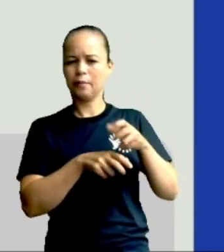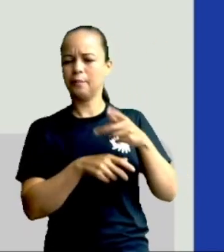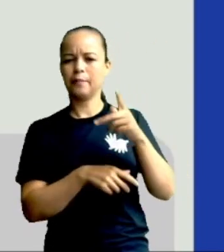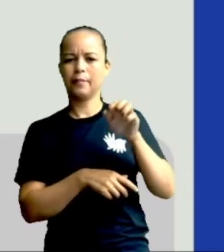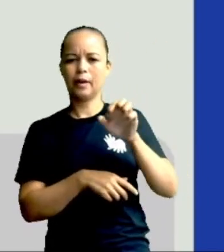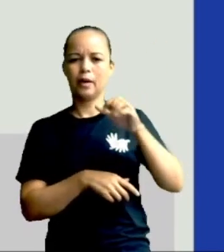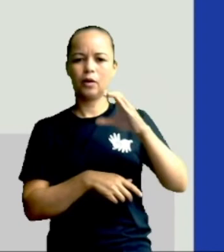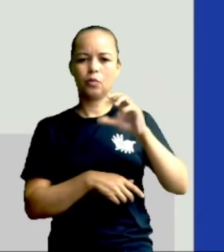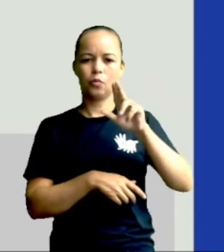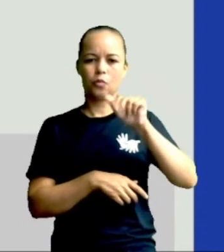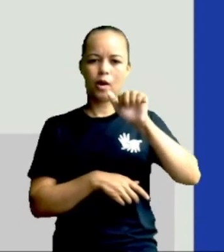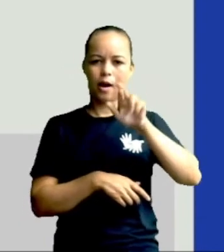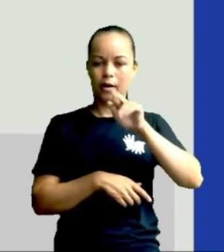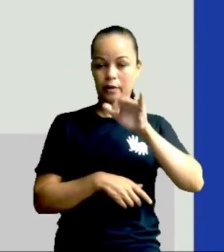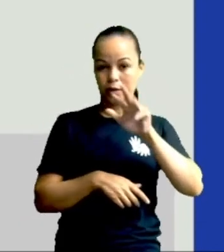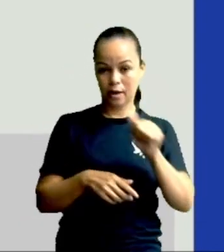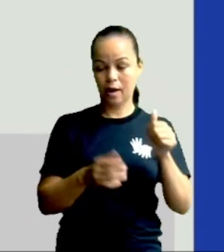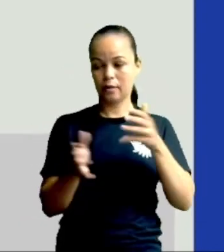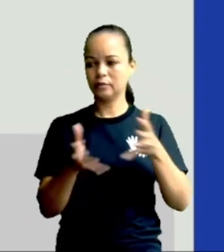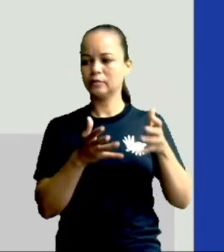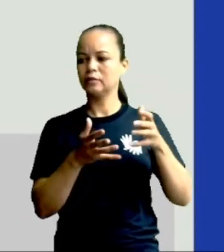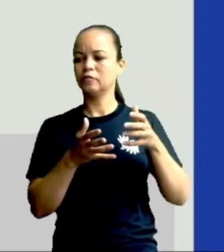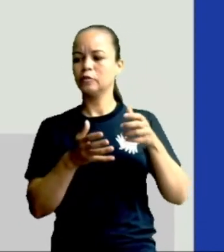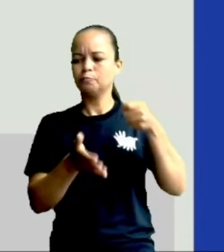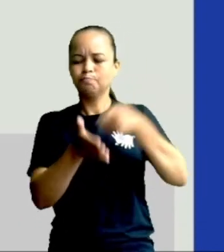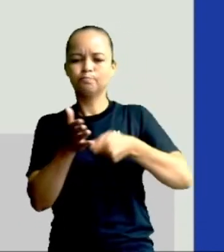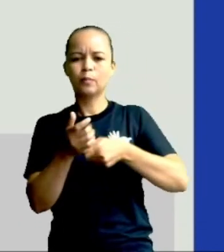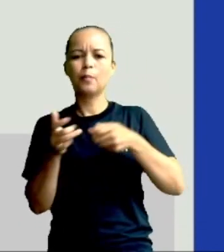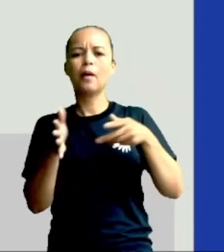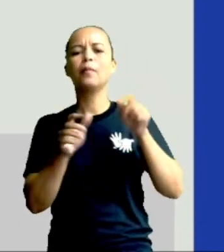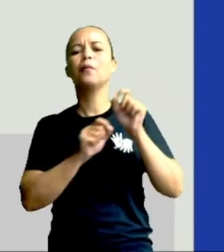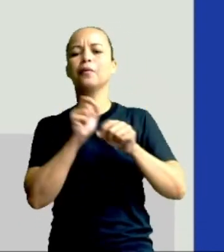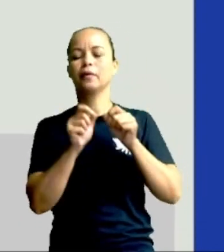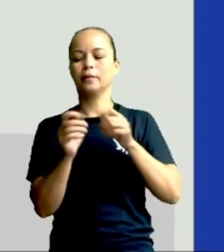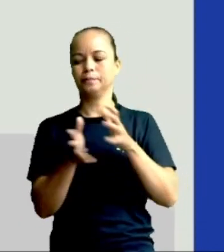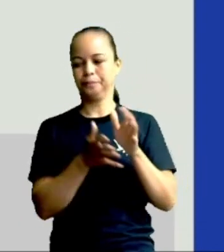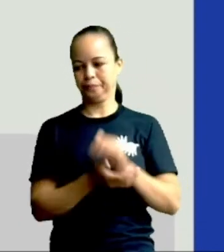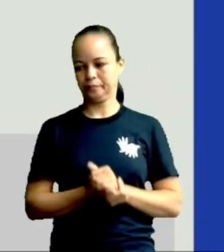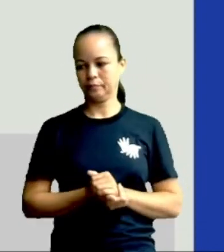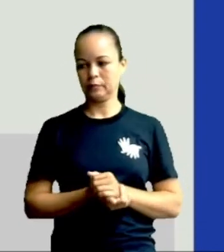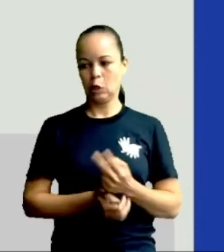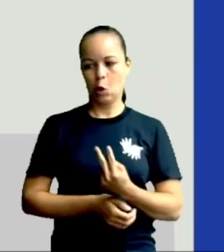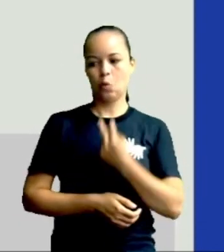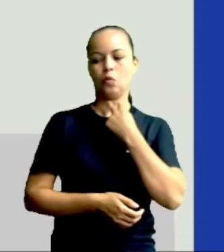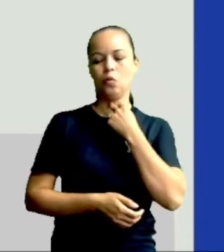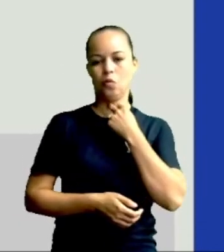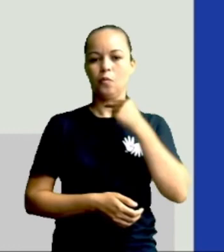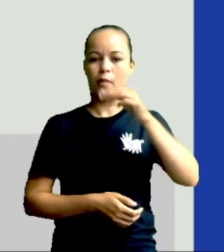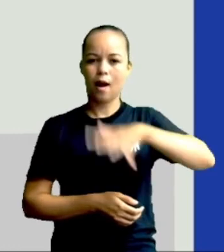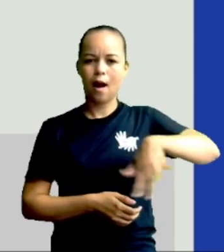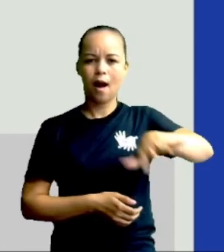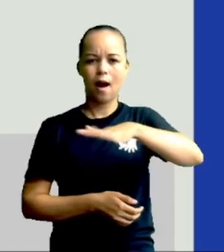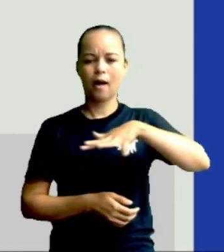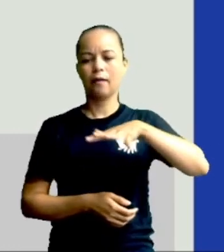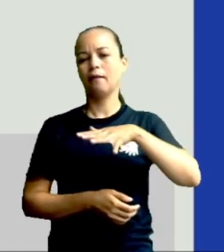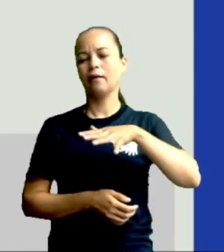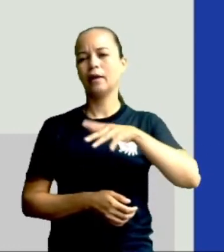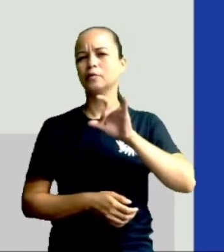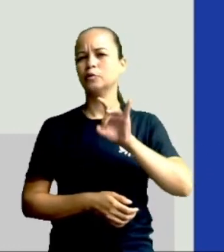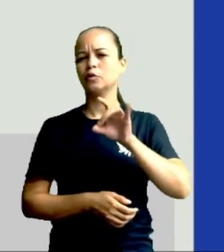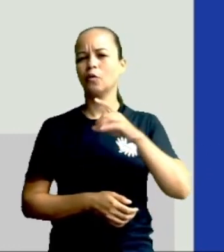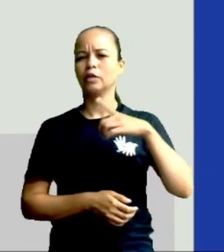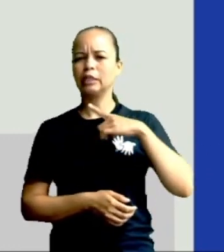na ocupação de áreas litorâneas, ou seja, a pecuária, ele quis ocupar só a área onde tinha